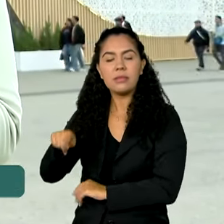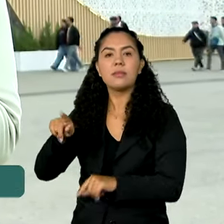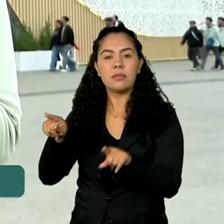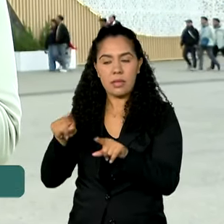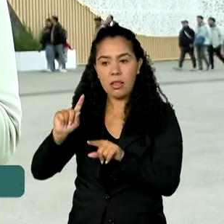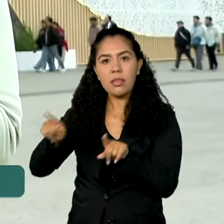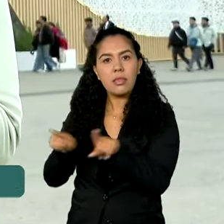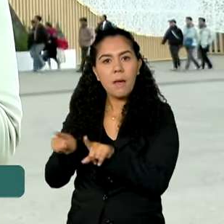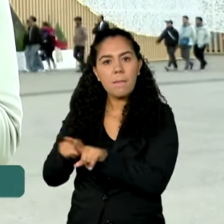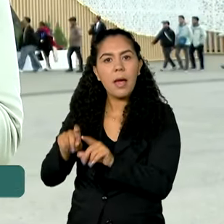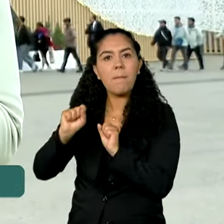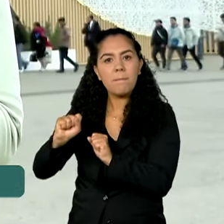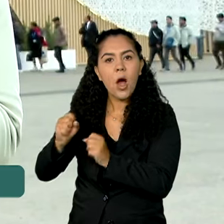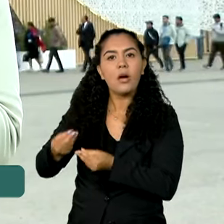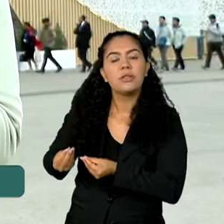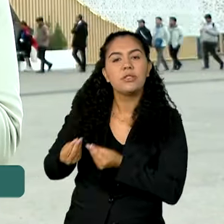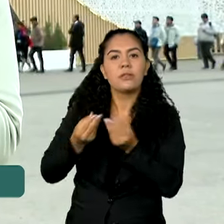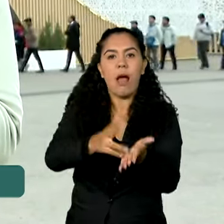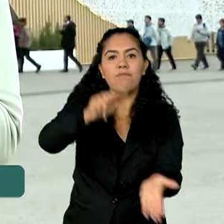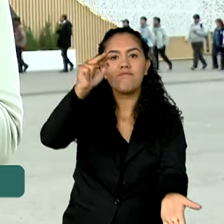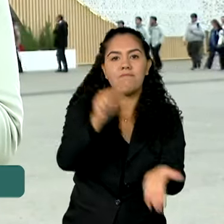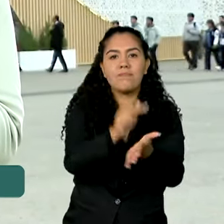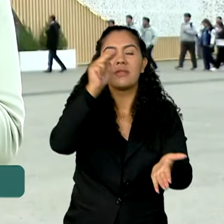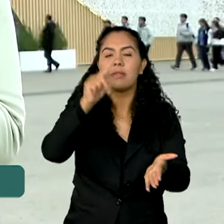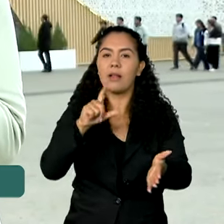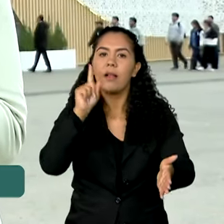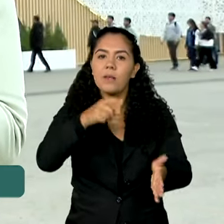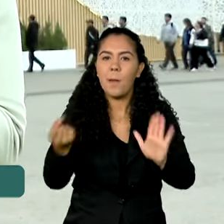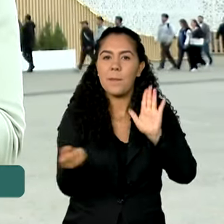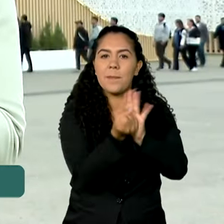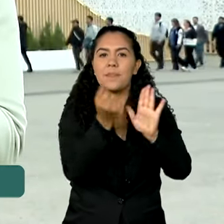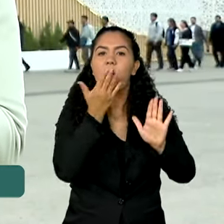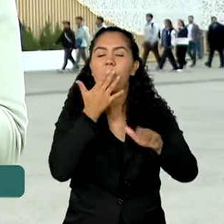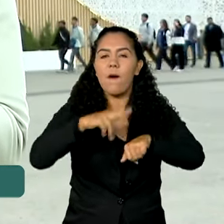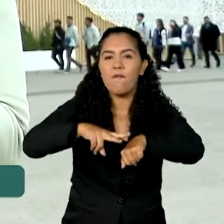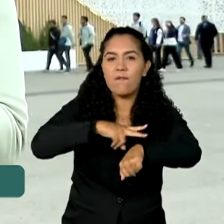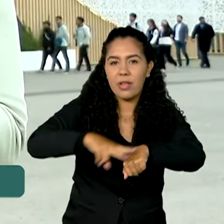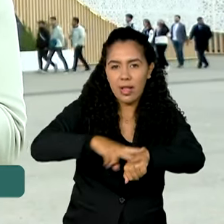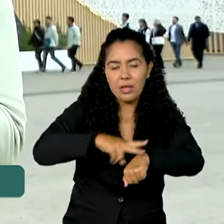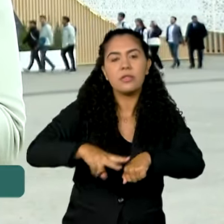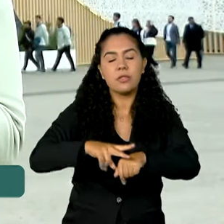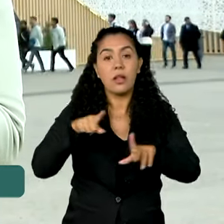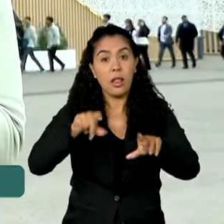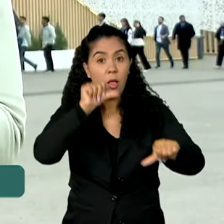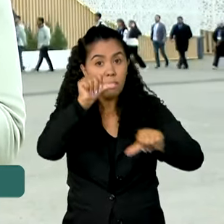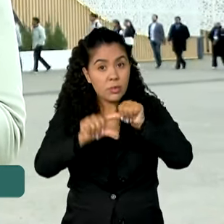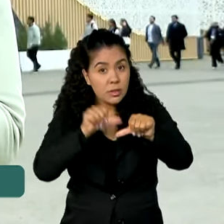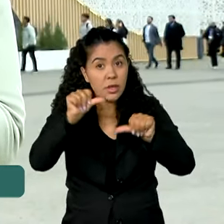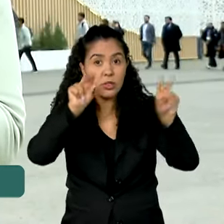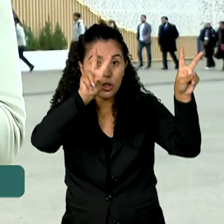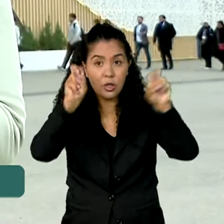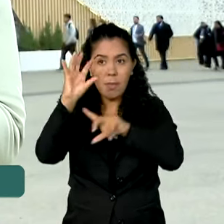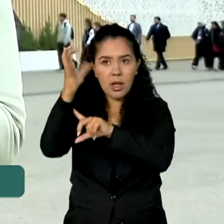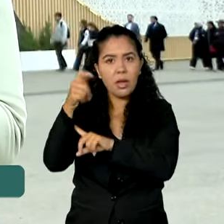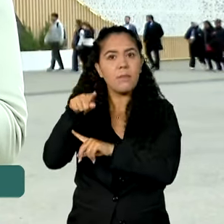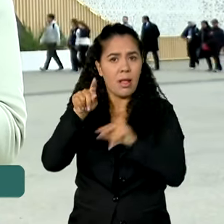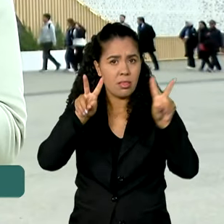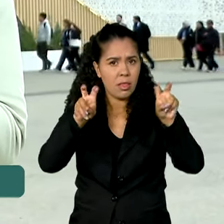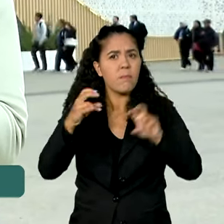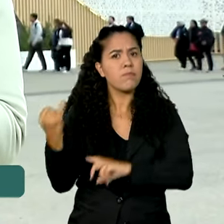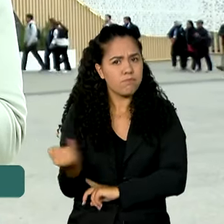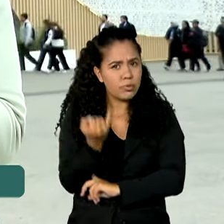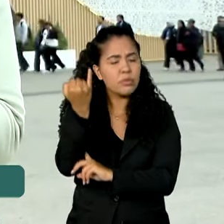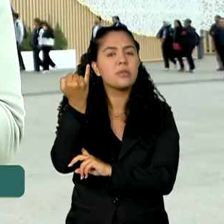verde. A plataforma de investimentos em transformação climática e ecológica traz um tema importante para a conferência,